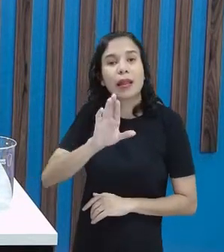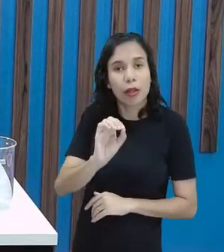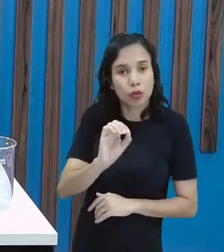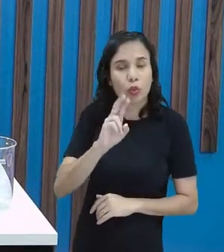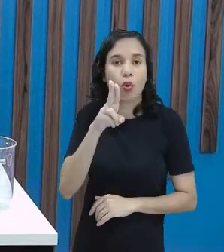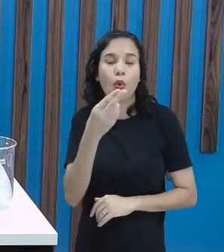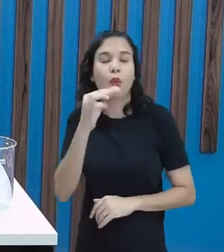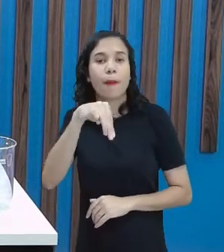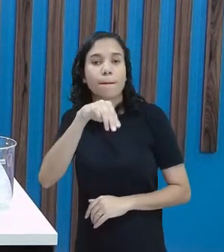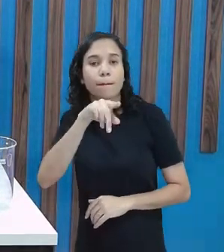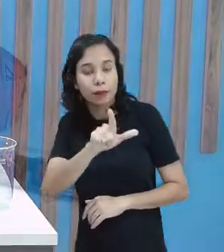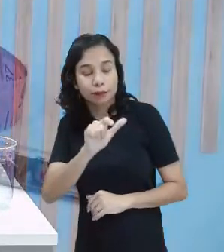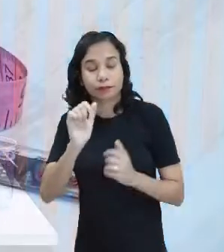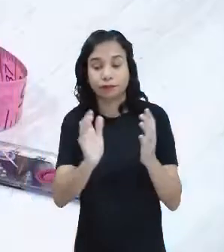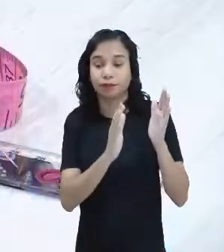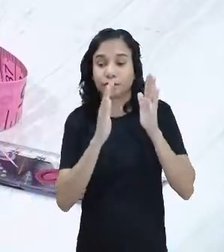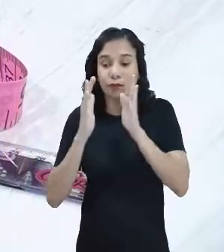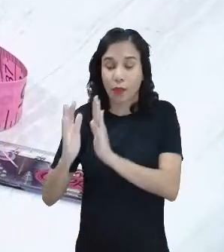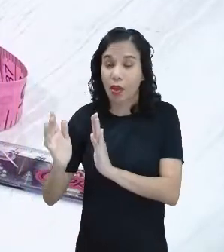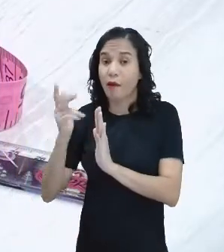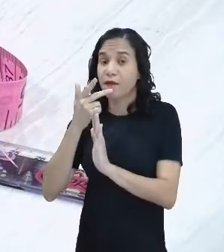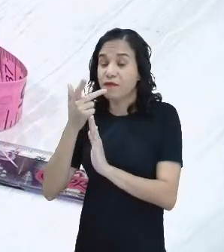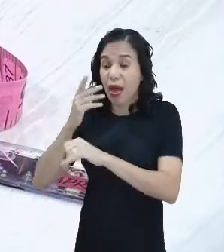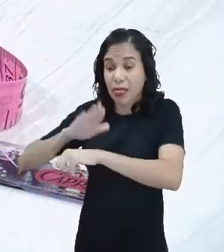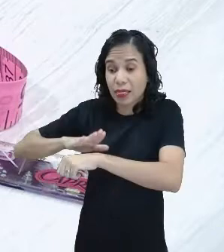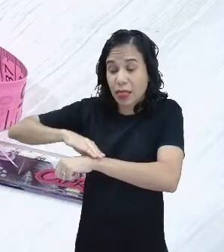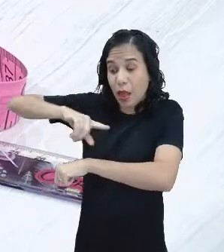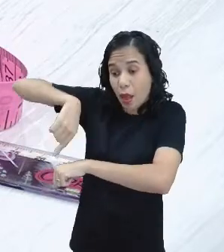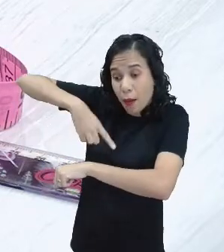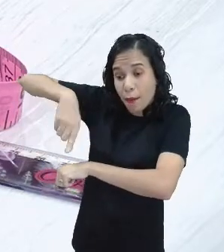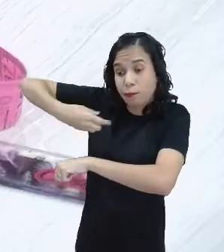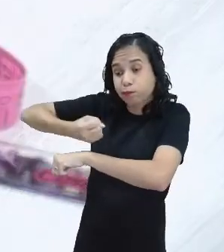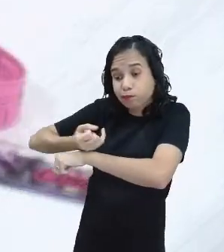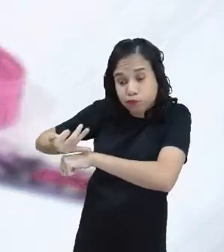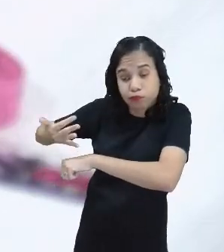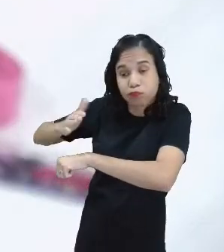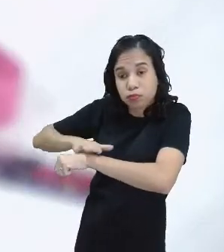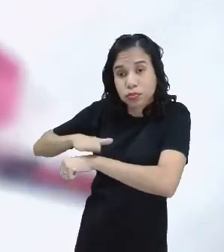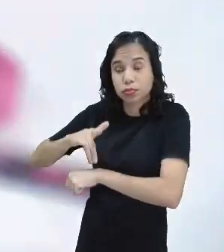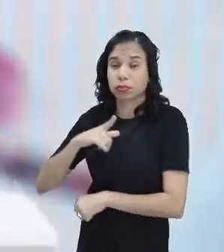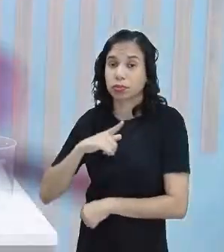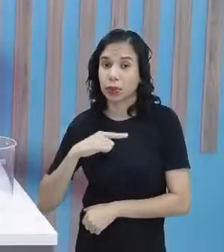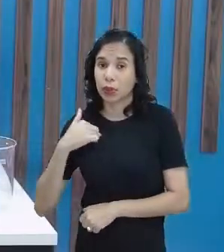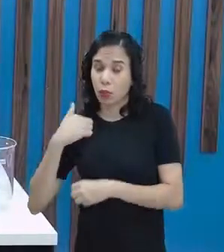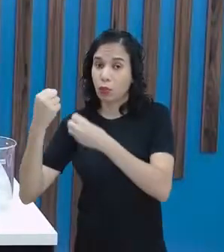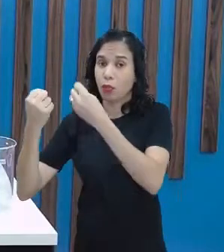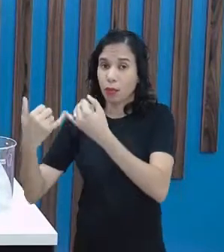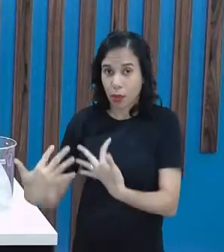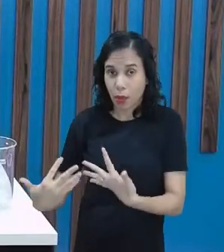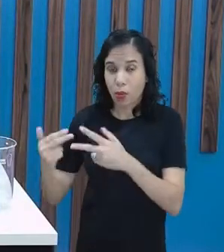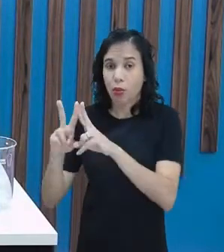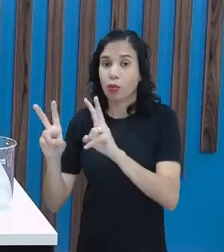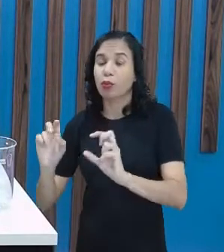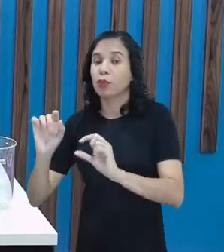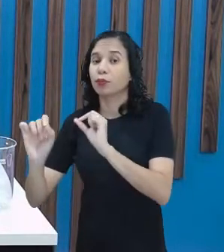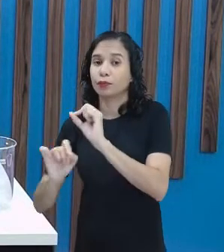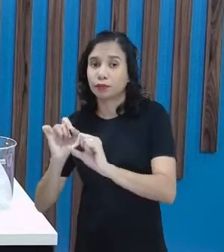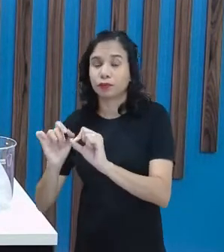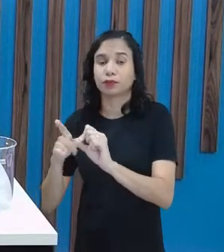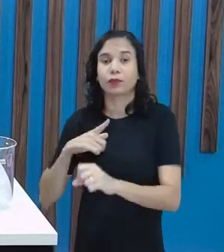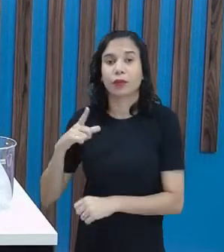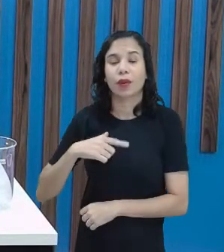mililitro. Se eu estou falando na passagem do tempo, da grandeza tempo, eu estou falando aqui de